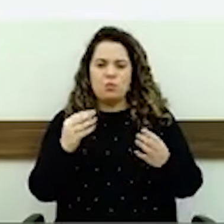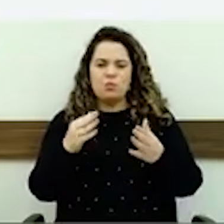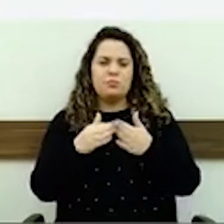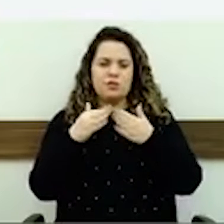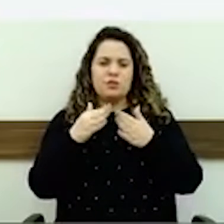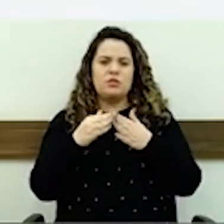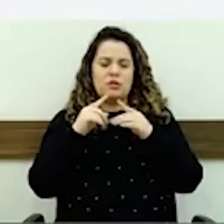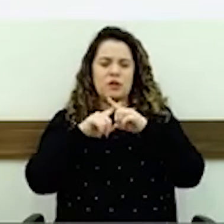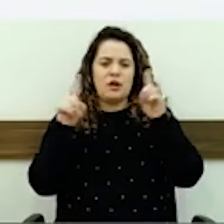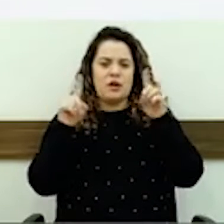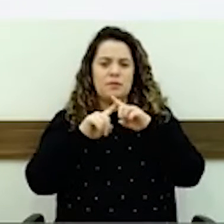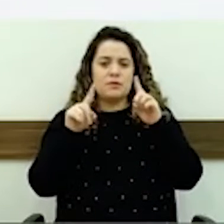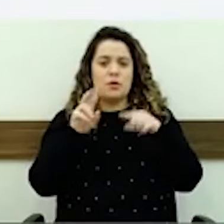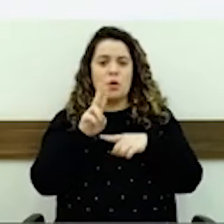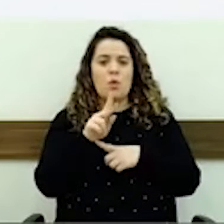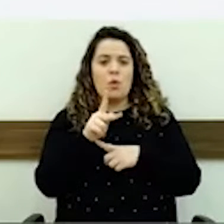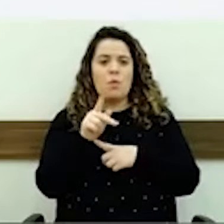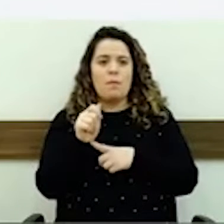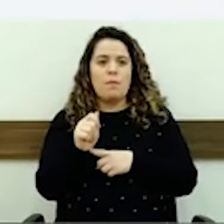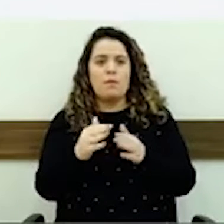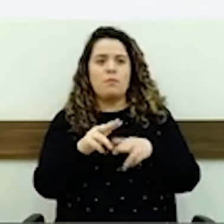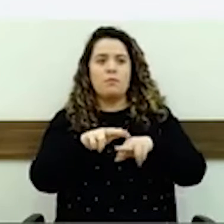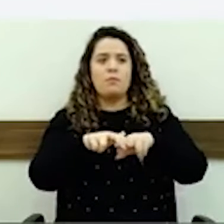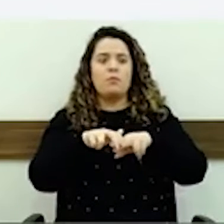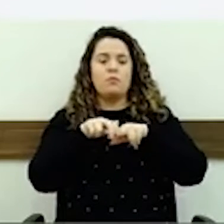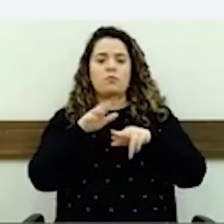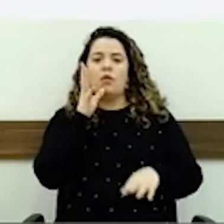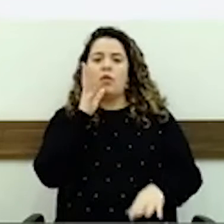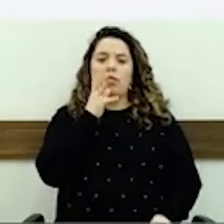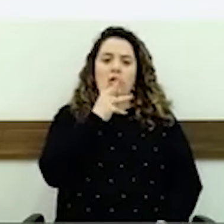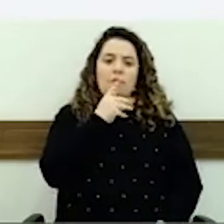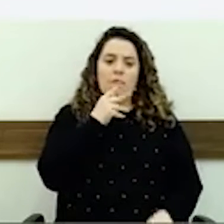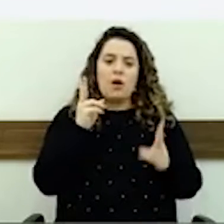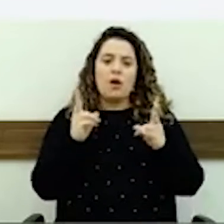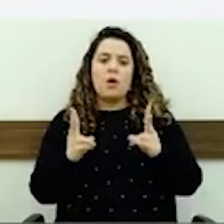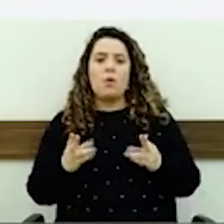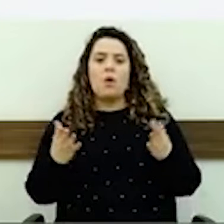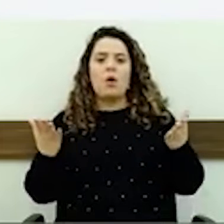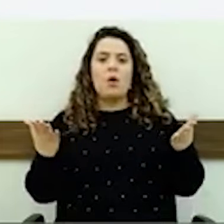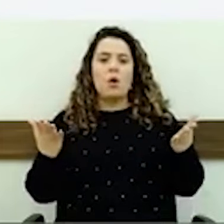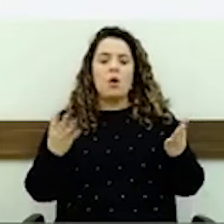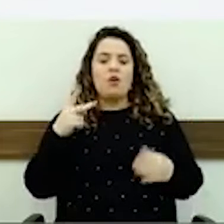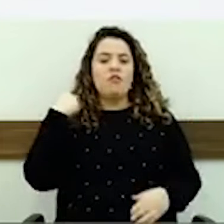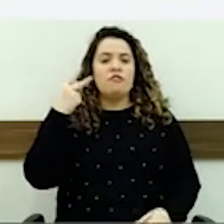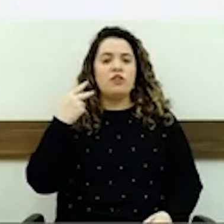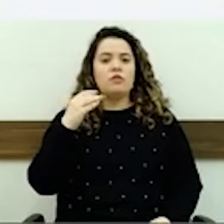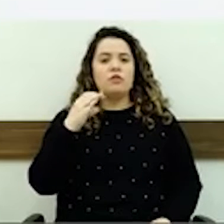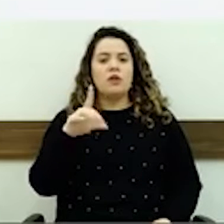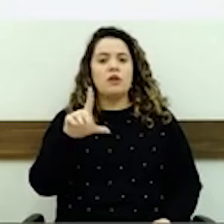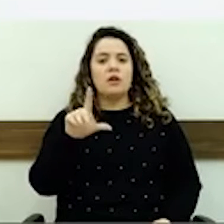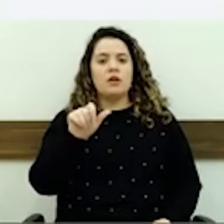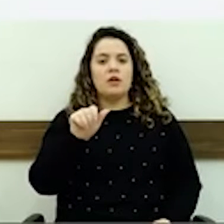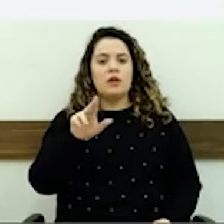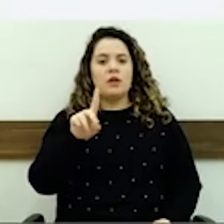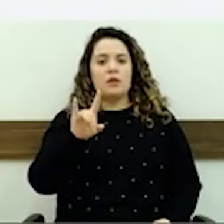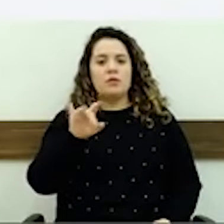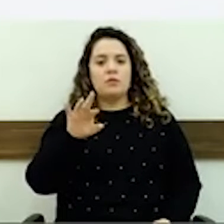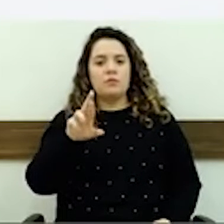na UPA pela demora, e é bem o que o nosso vereador disse aqui, o Claudemir, são dois